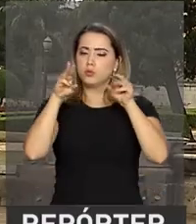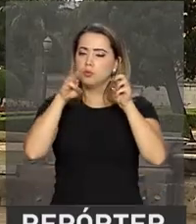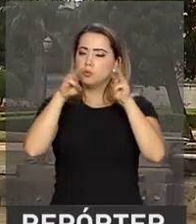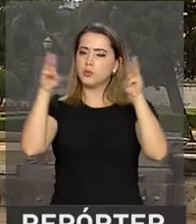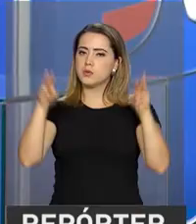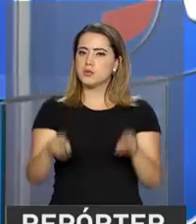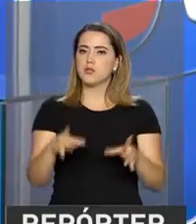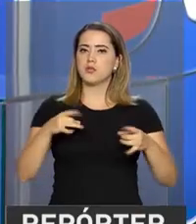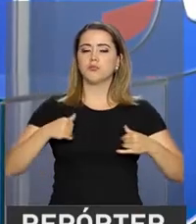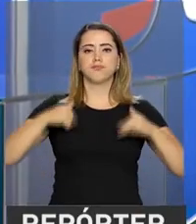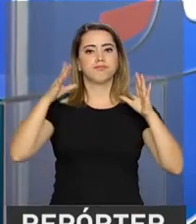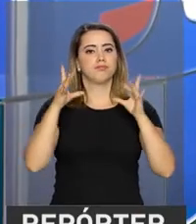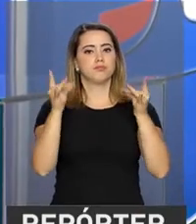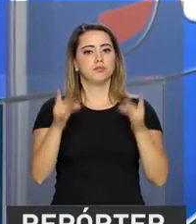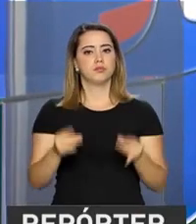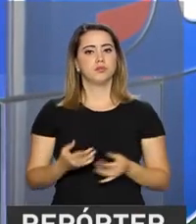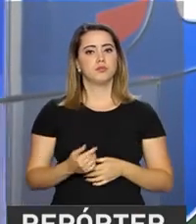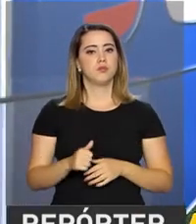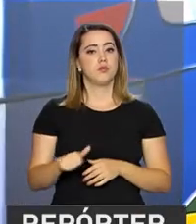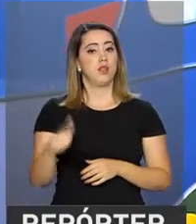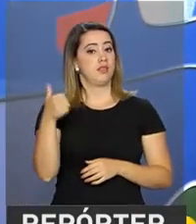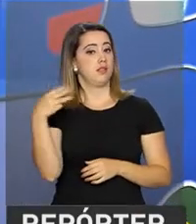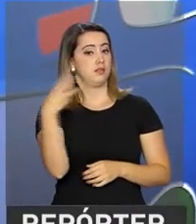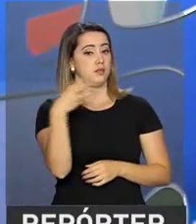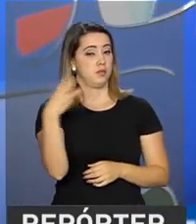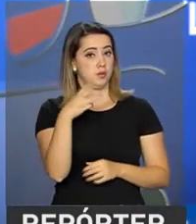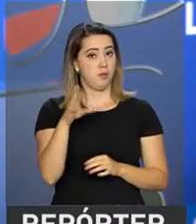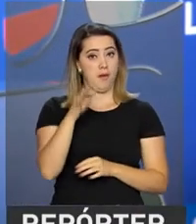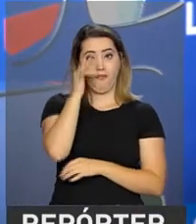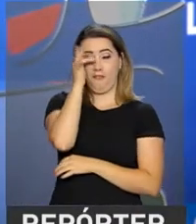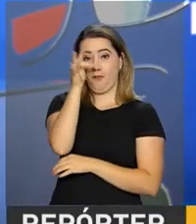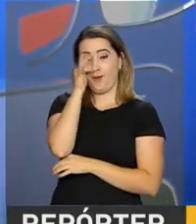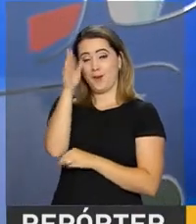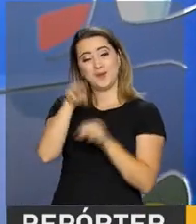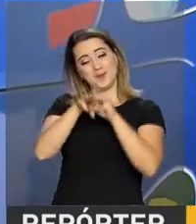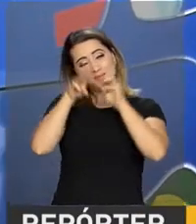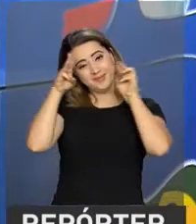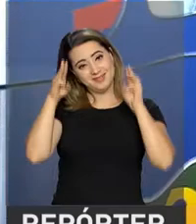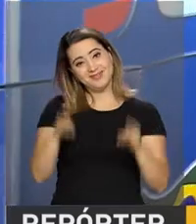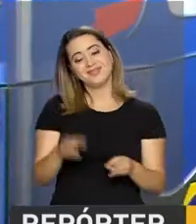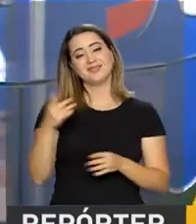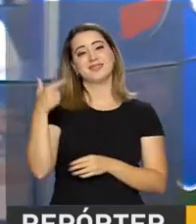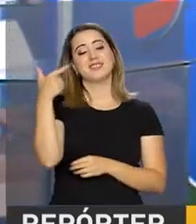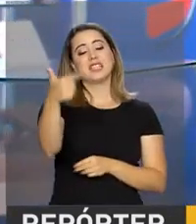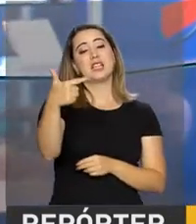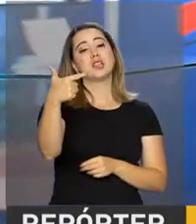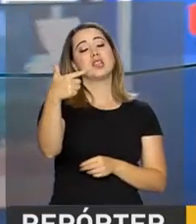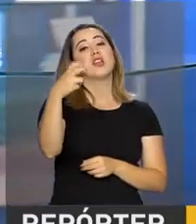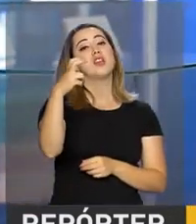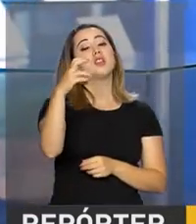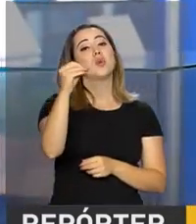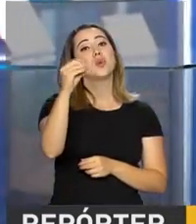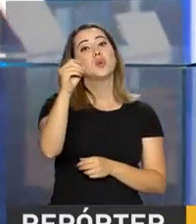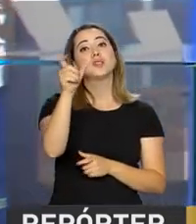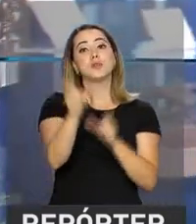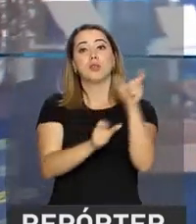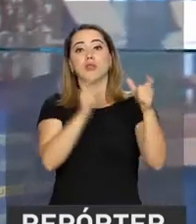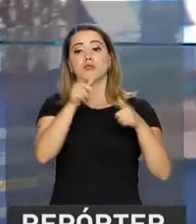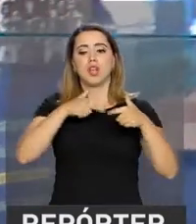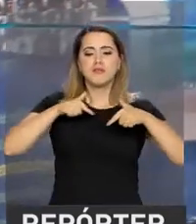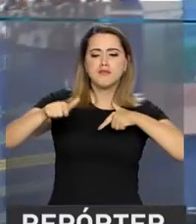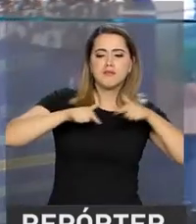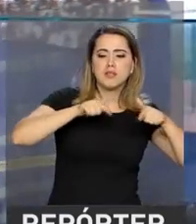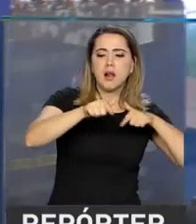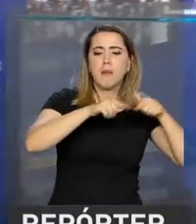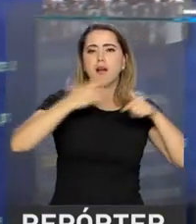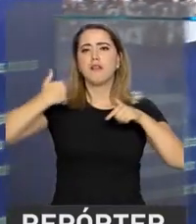em destaque. A 11ª edição da Primavera dos Museus tem cerca de 2.500 atividades programadas em mais